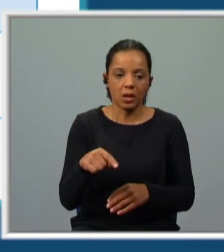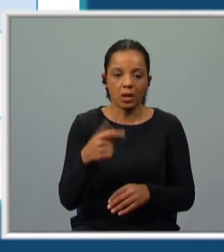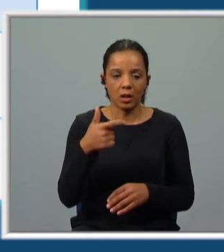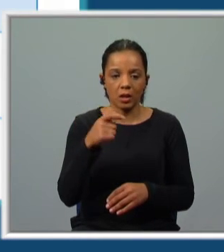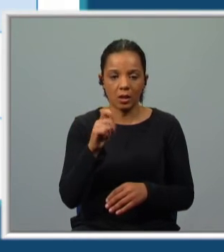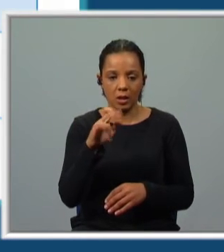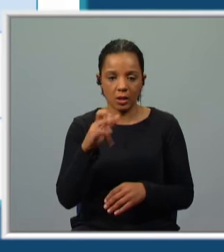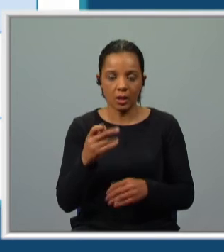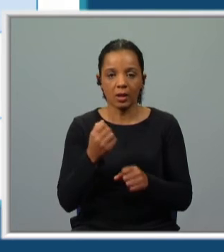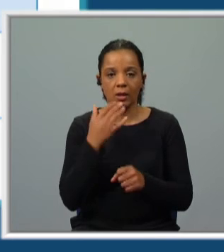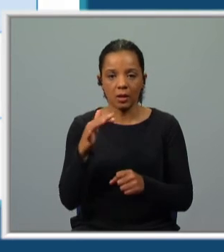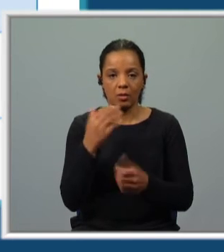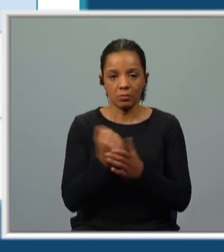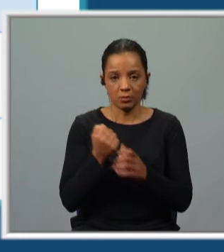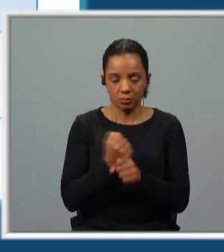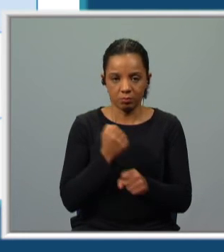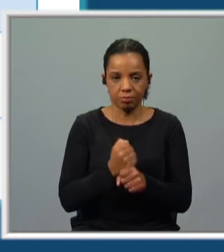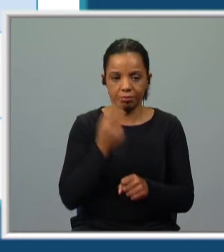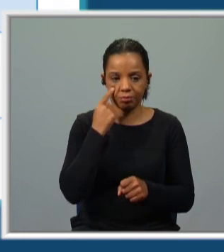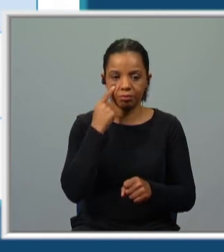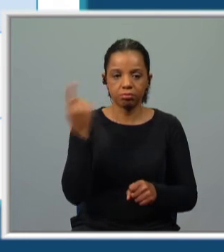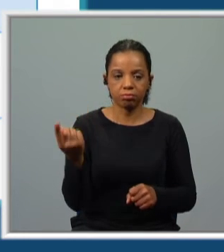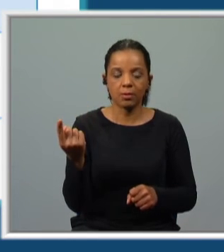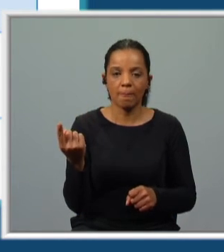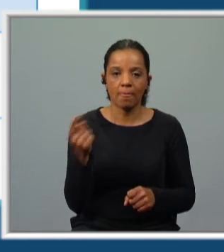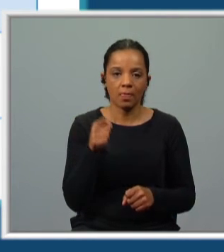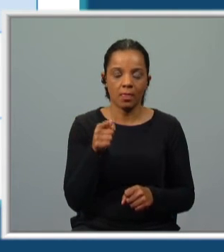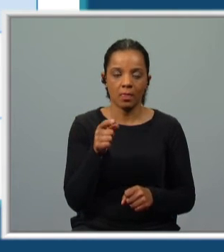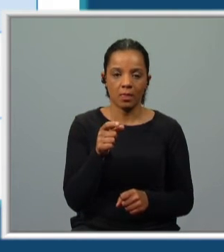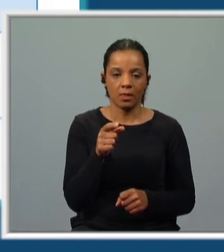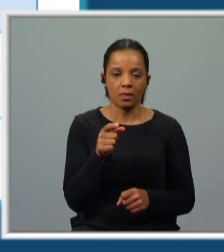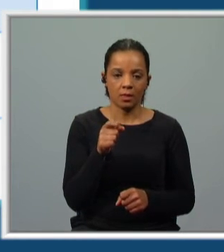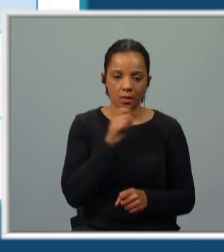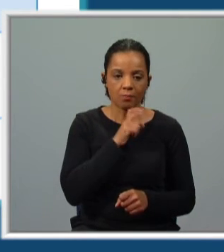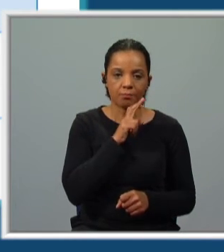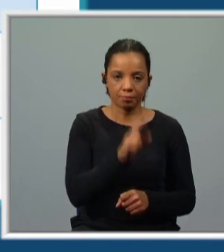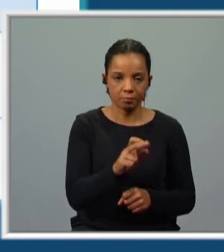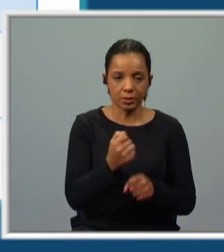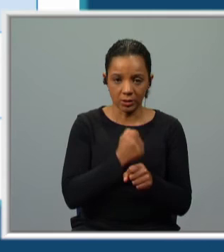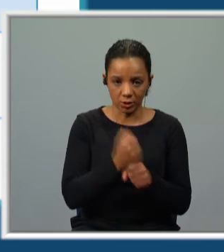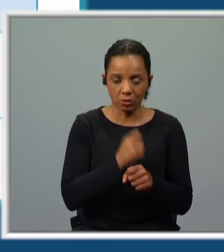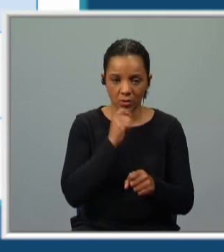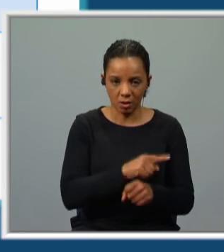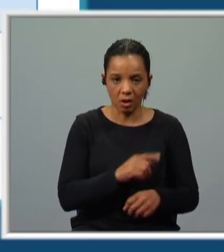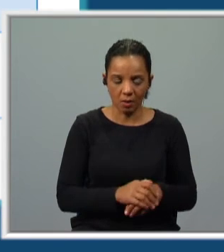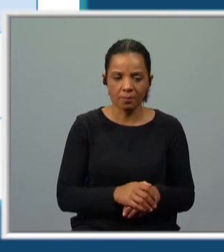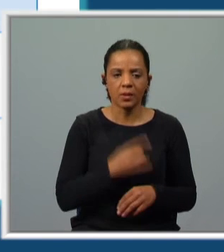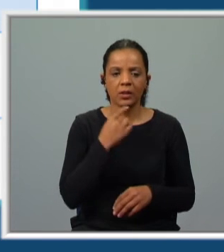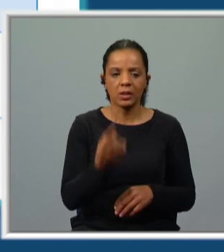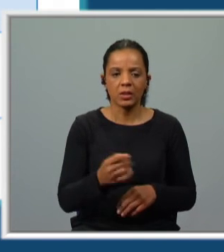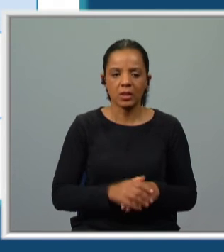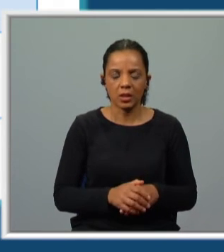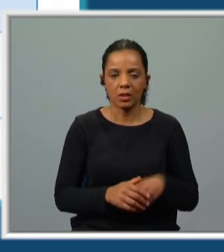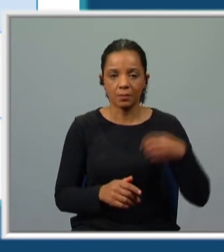agora, exercício. Vamos ver. Será que consegues responder a este exercício? Isto é, identificar